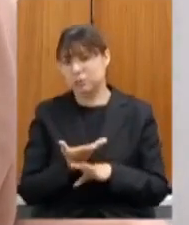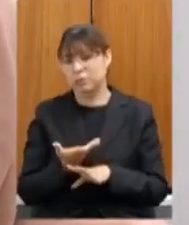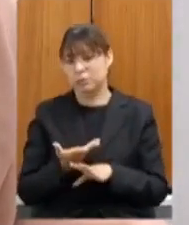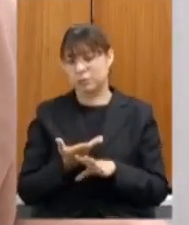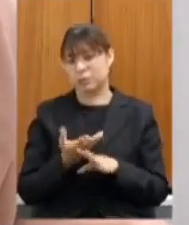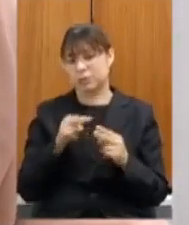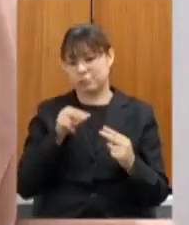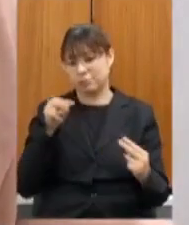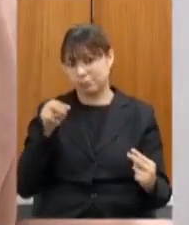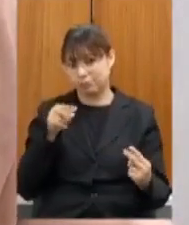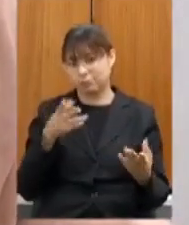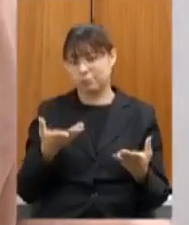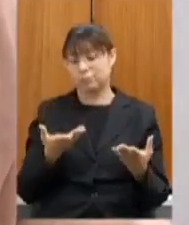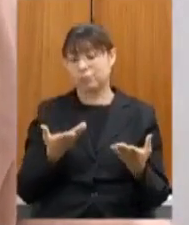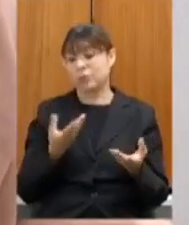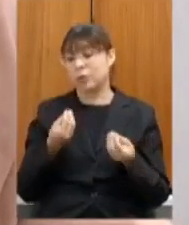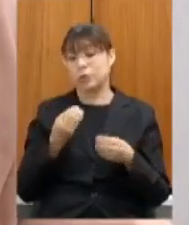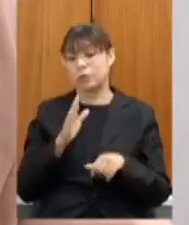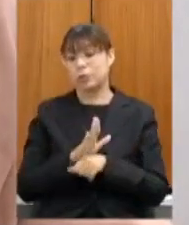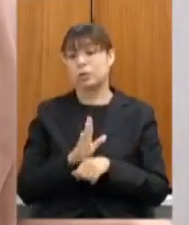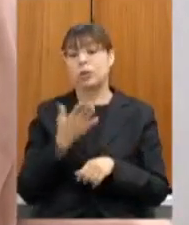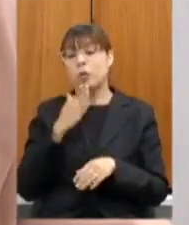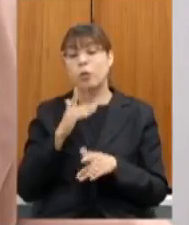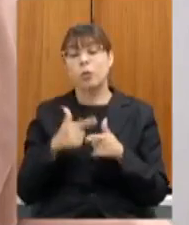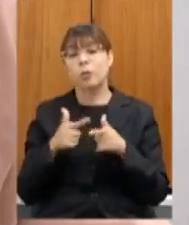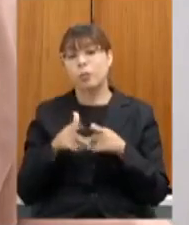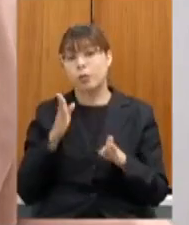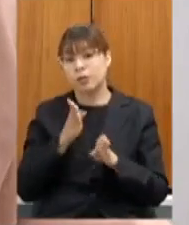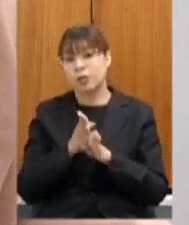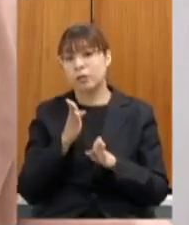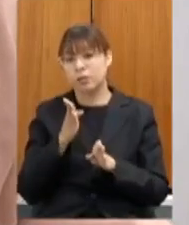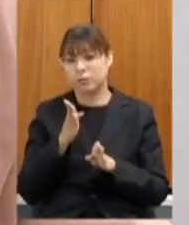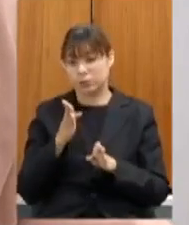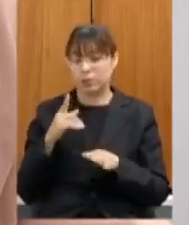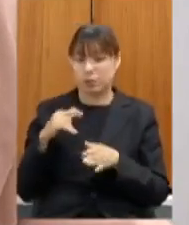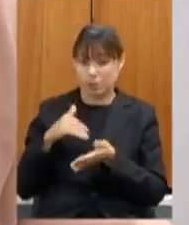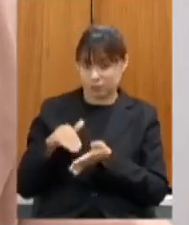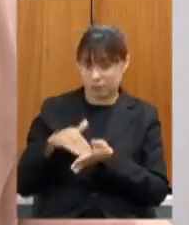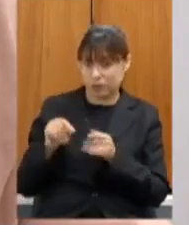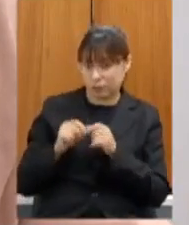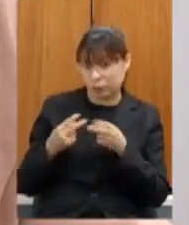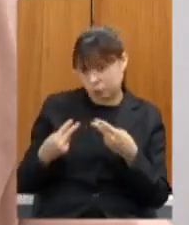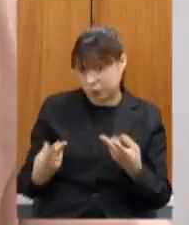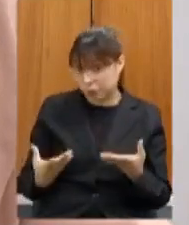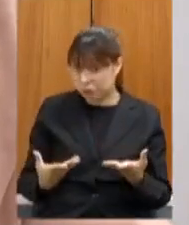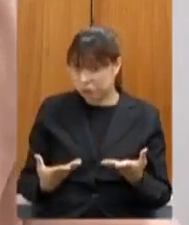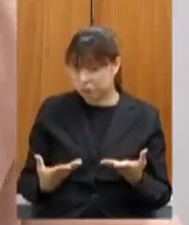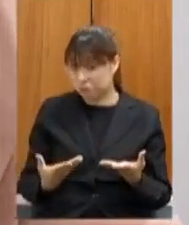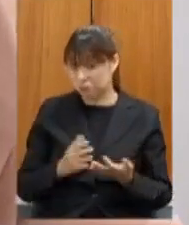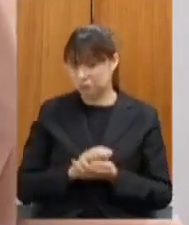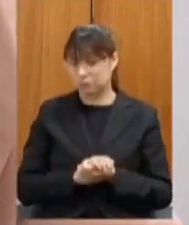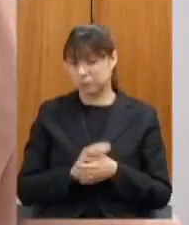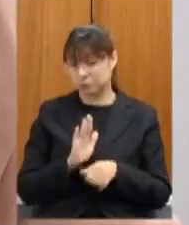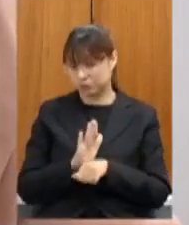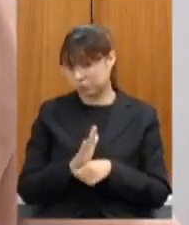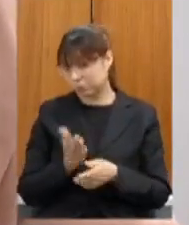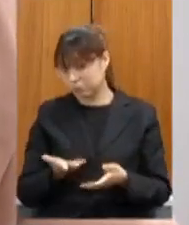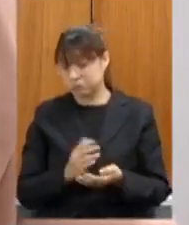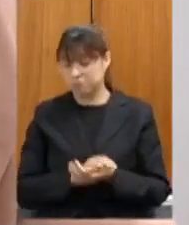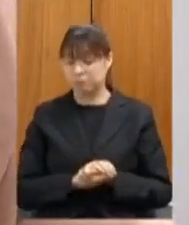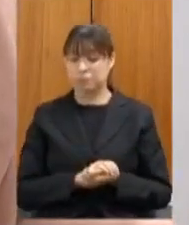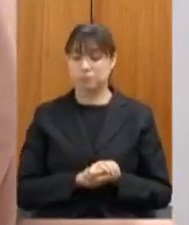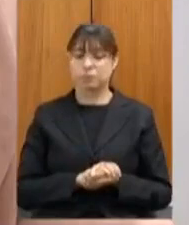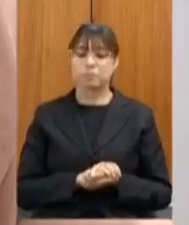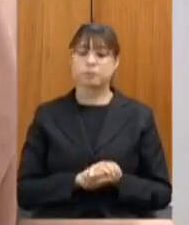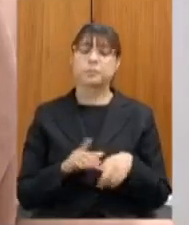a essa questão ou seja os problemas detectados se as ações da secretaria para solucioná-los ainda em